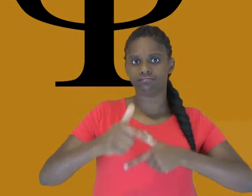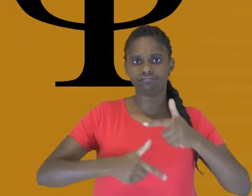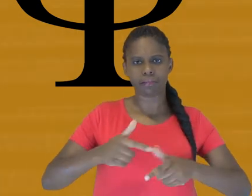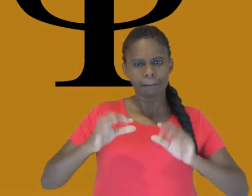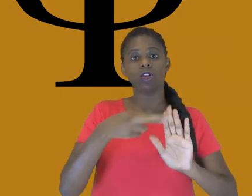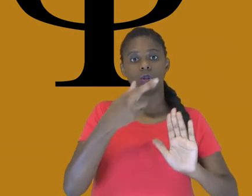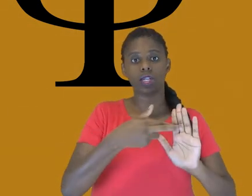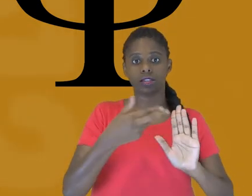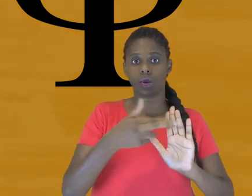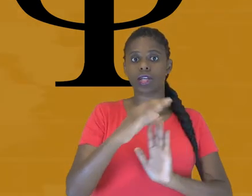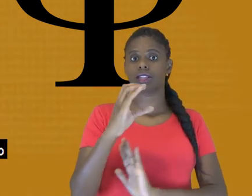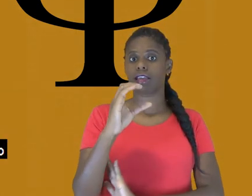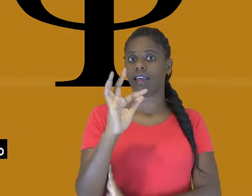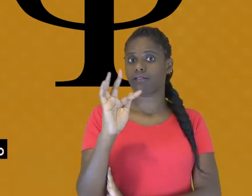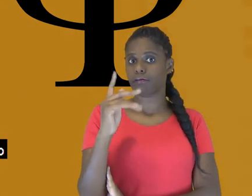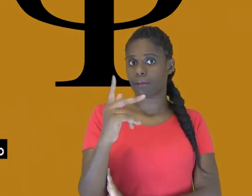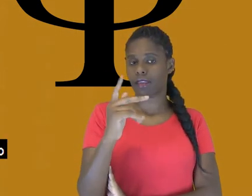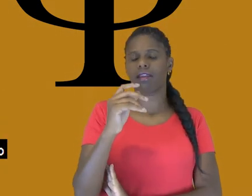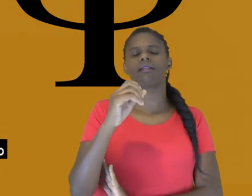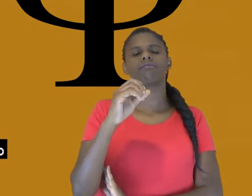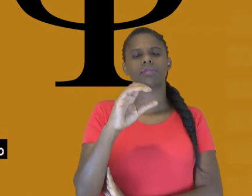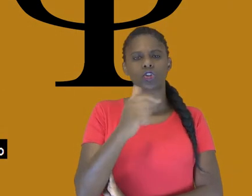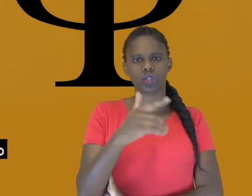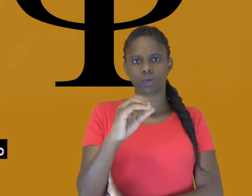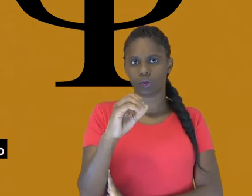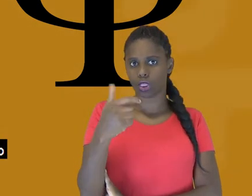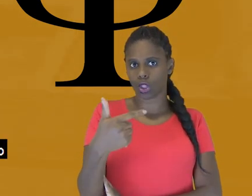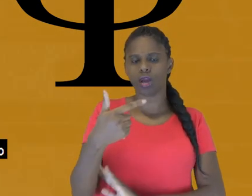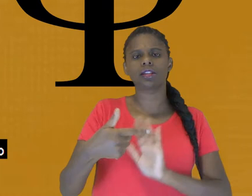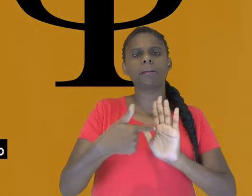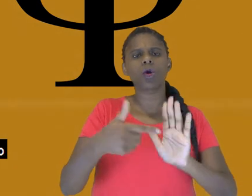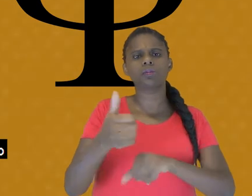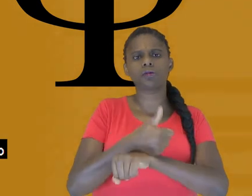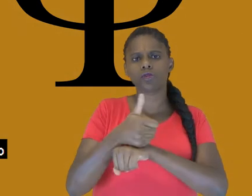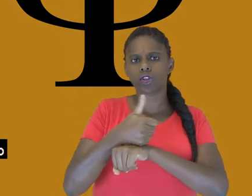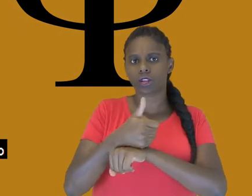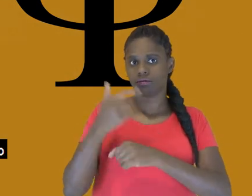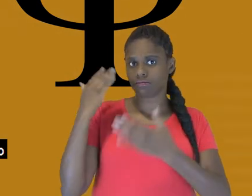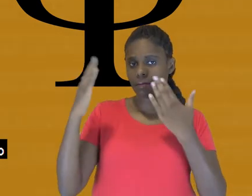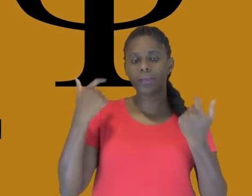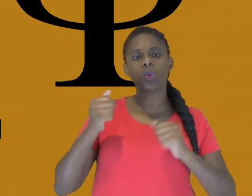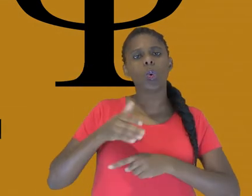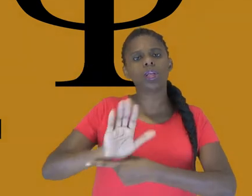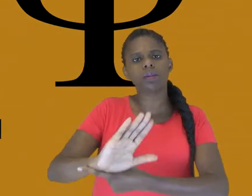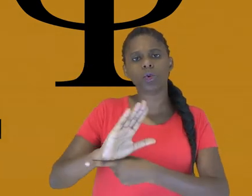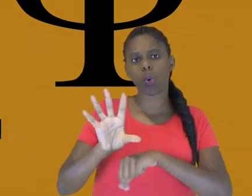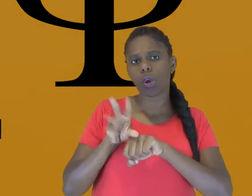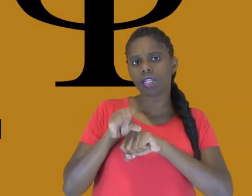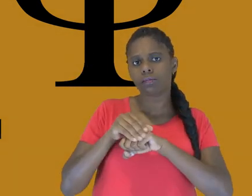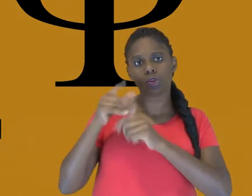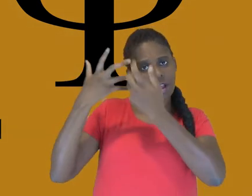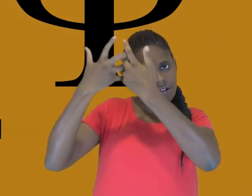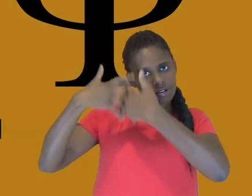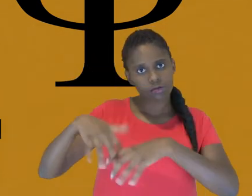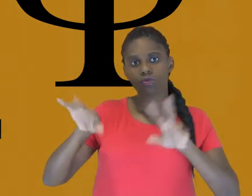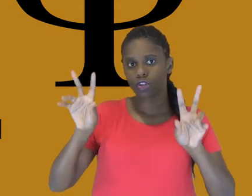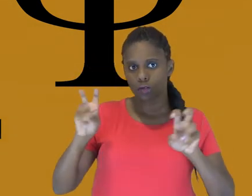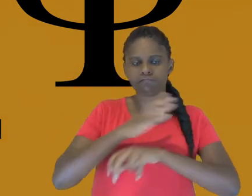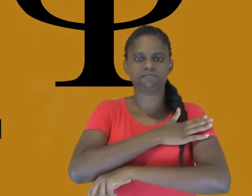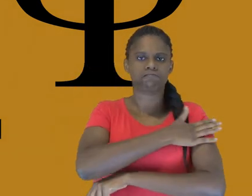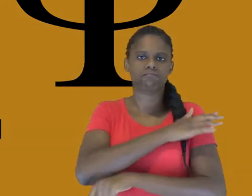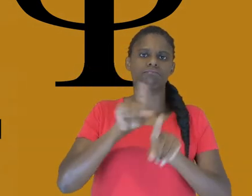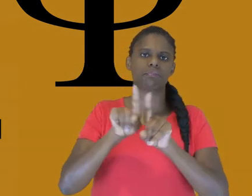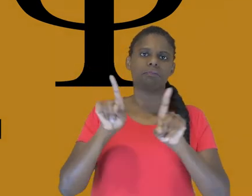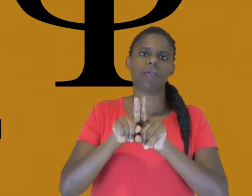traz a seu artigo primeiro que profissionais da psicologia devem contribuir com seu conhecimento para uma reflexão sobre o preconceito